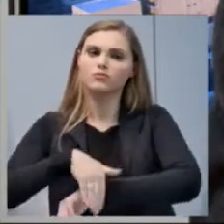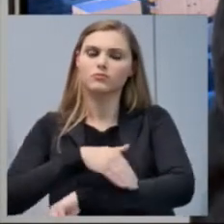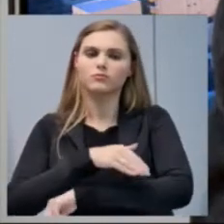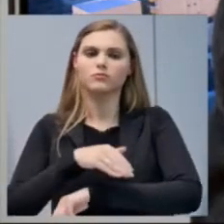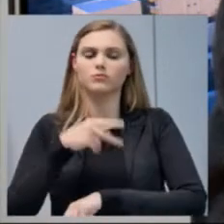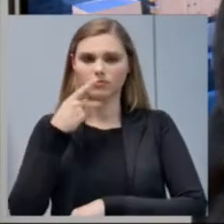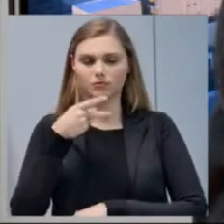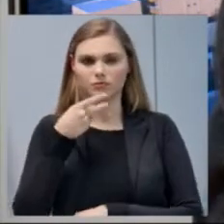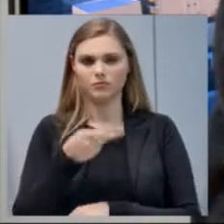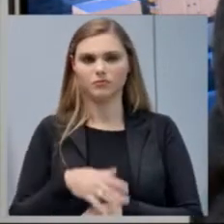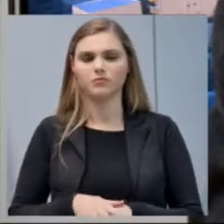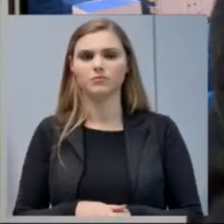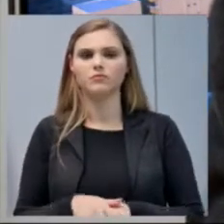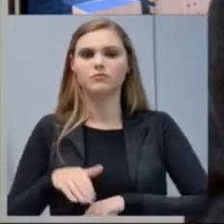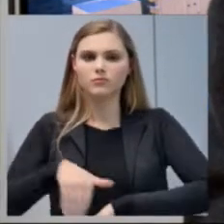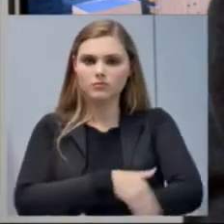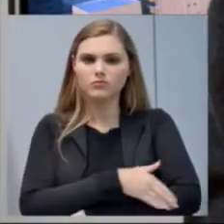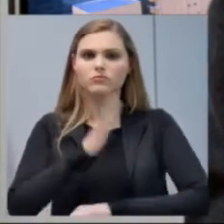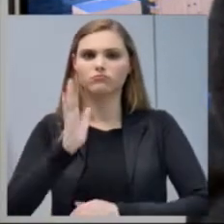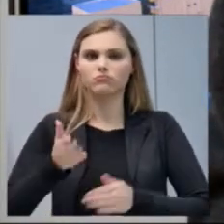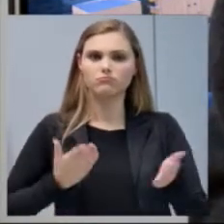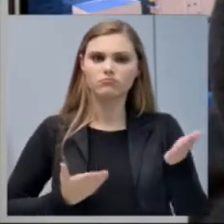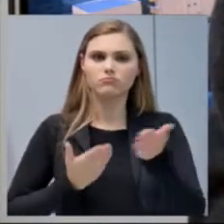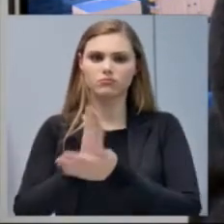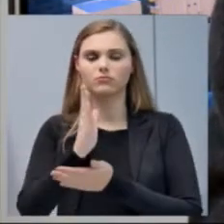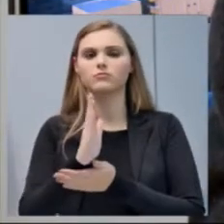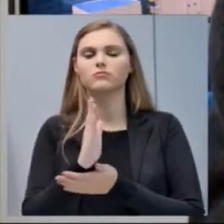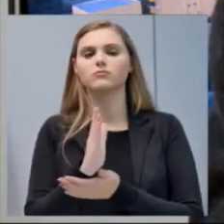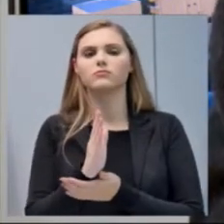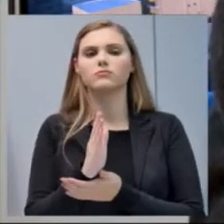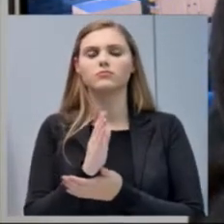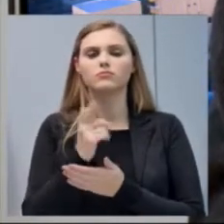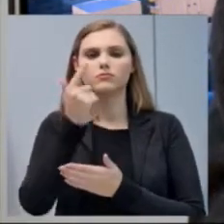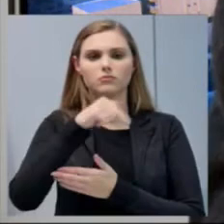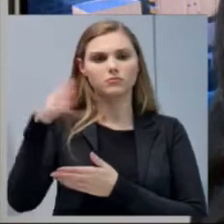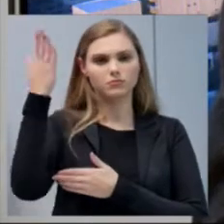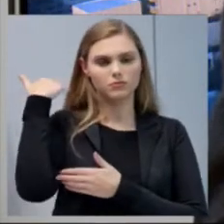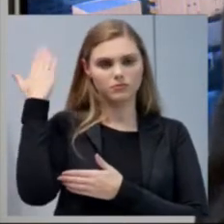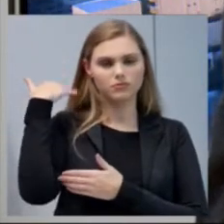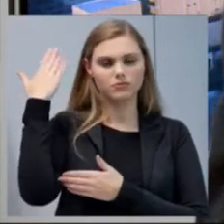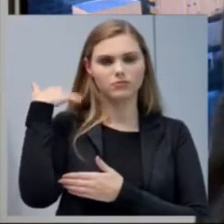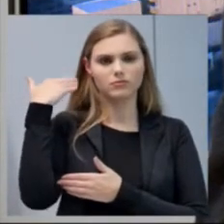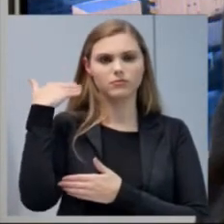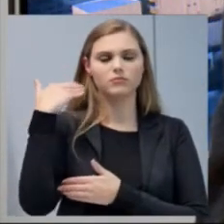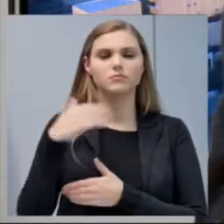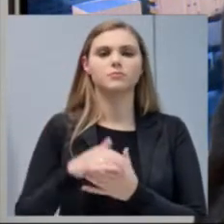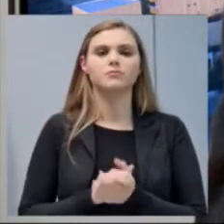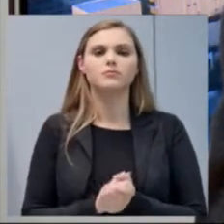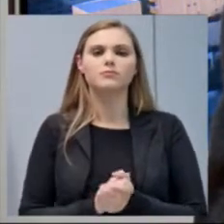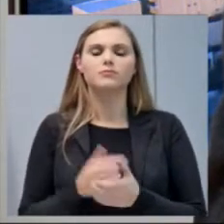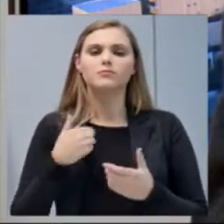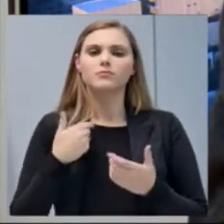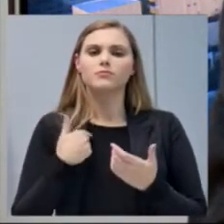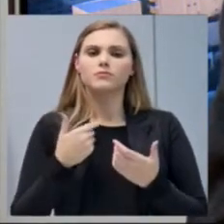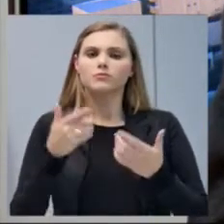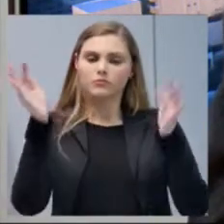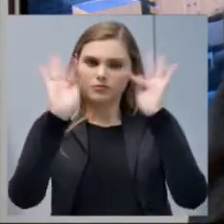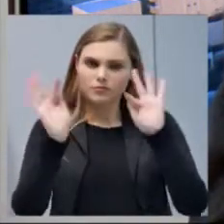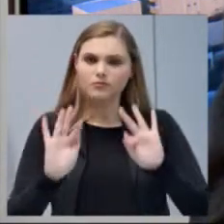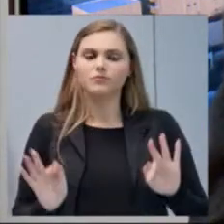Naquelas ruas que nós já aprovamos as indicações na semana passada, eu tive o prazer e a felicidade de ter